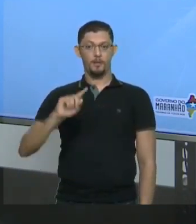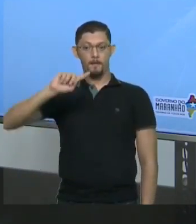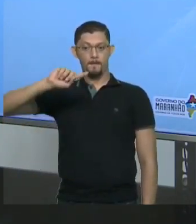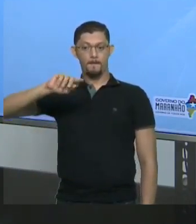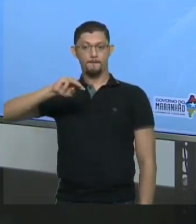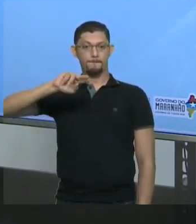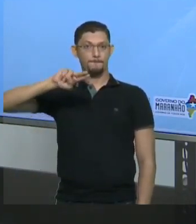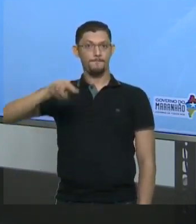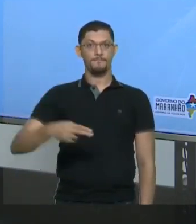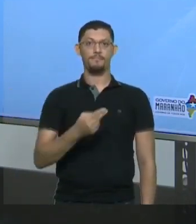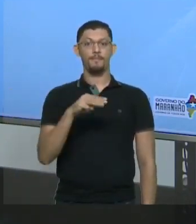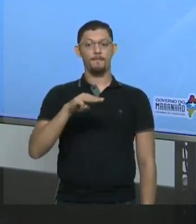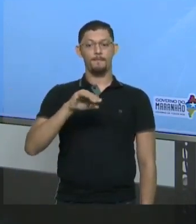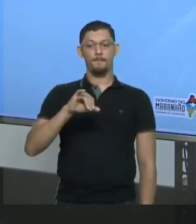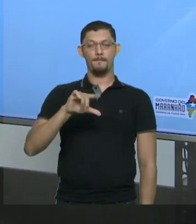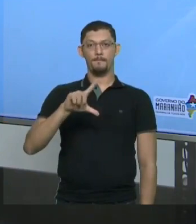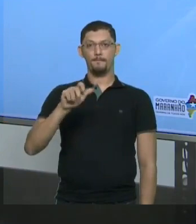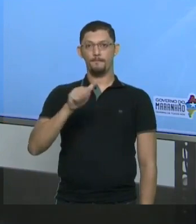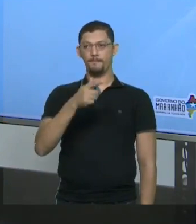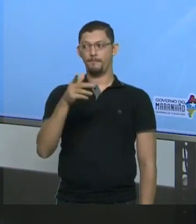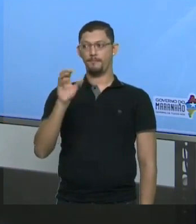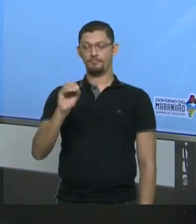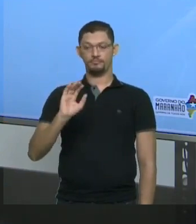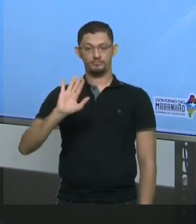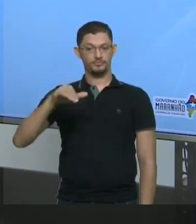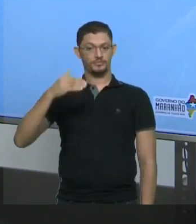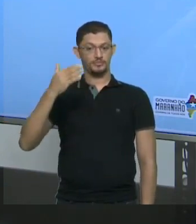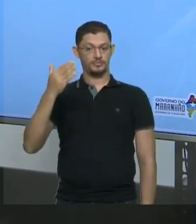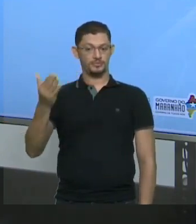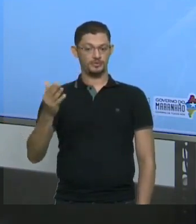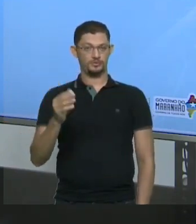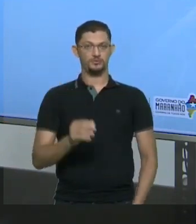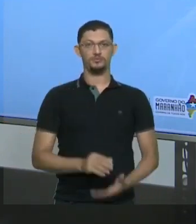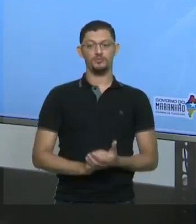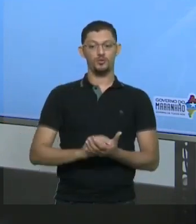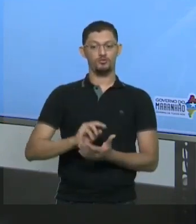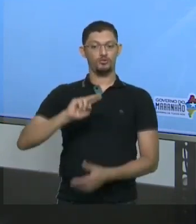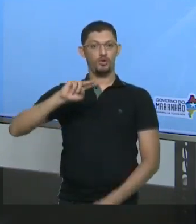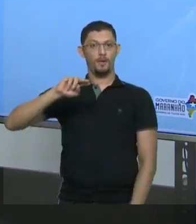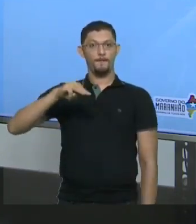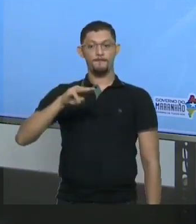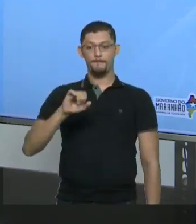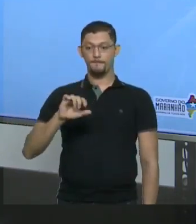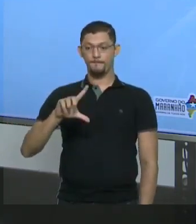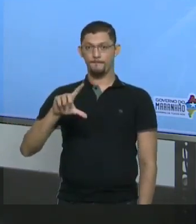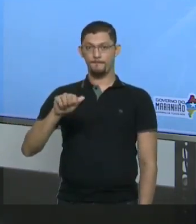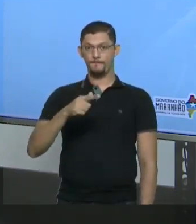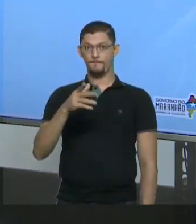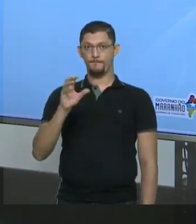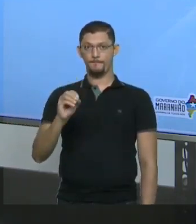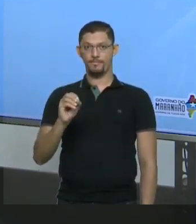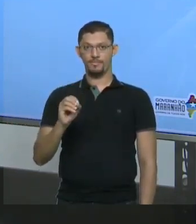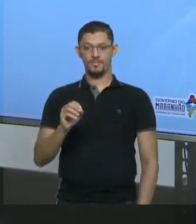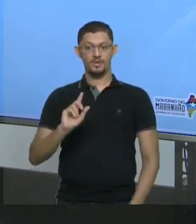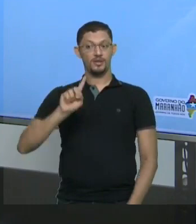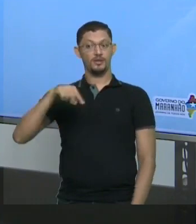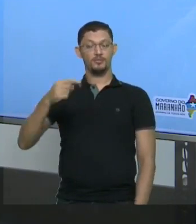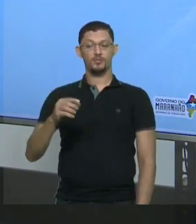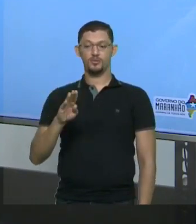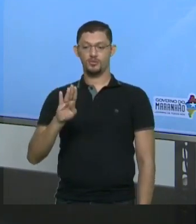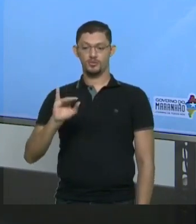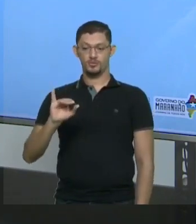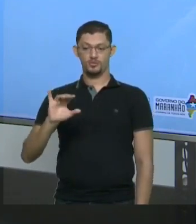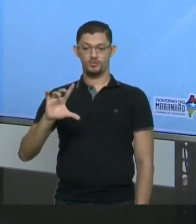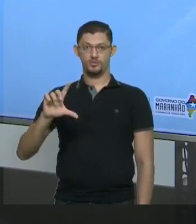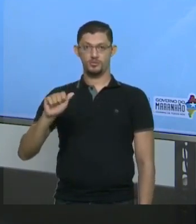E aí, só para a questão de informação, depois das unidades de milhão, eu vou ter as de bilhão. Depois do